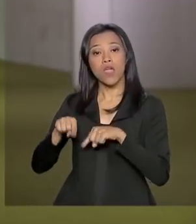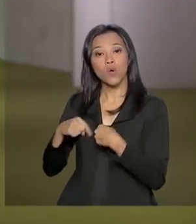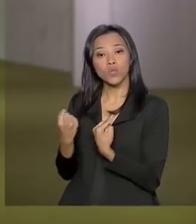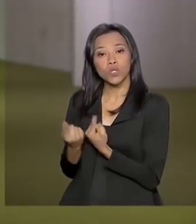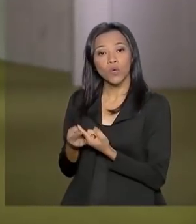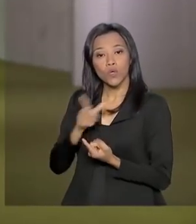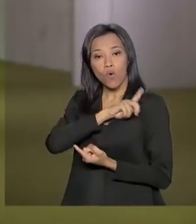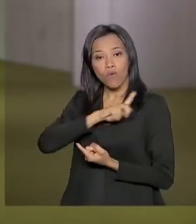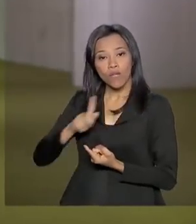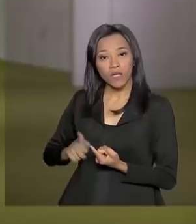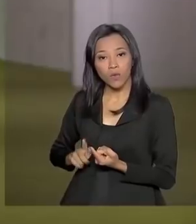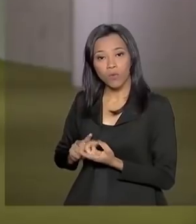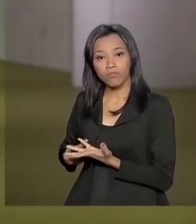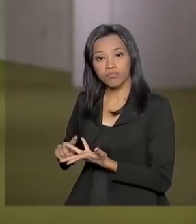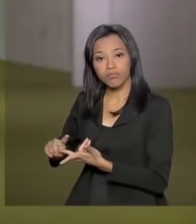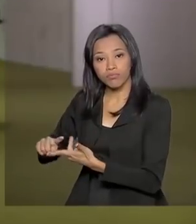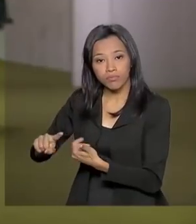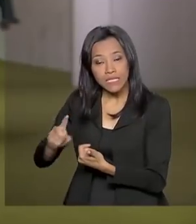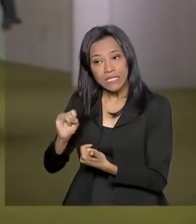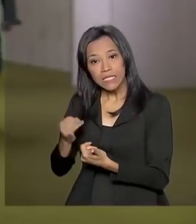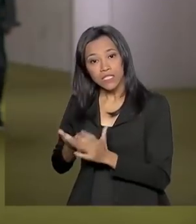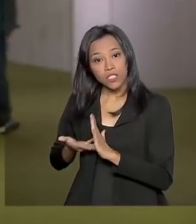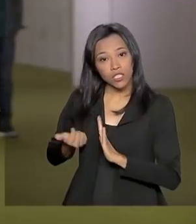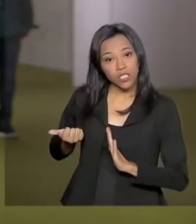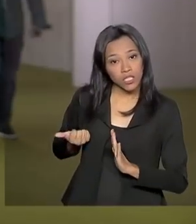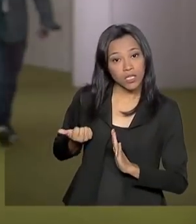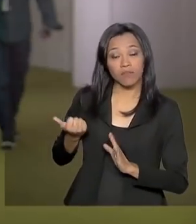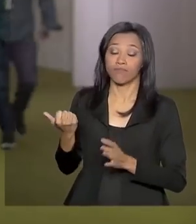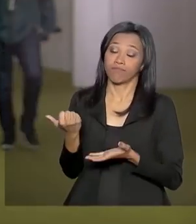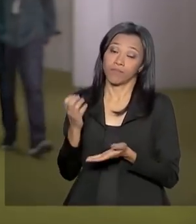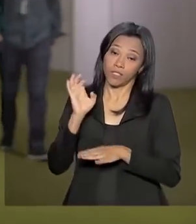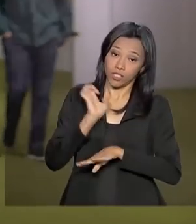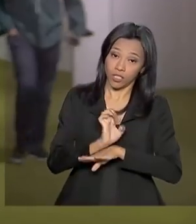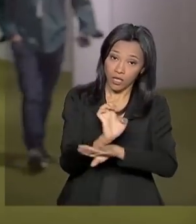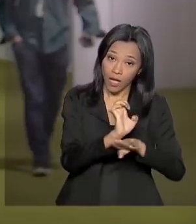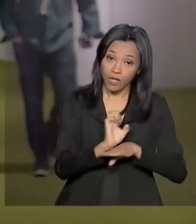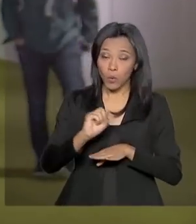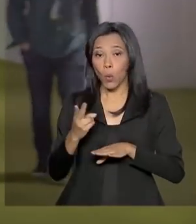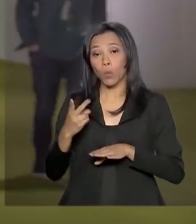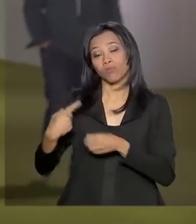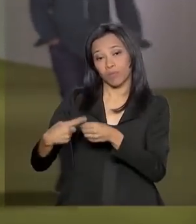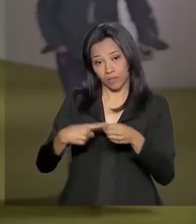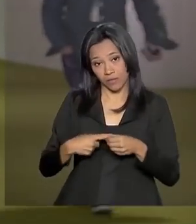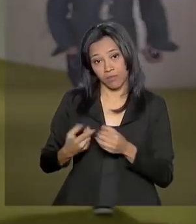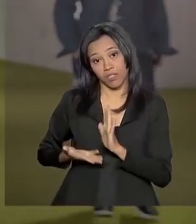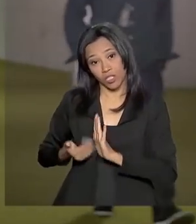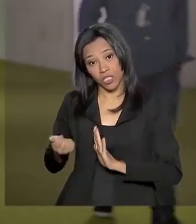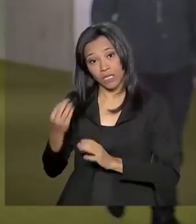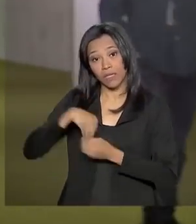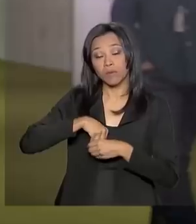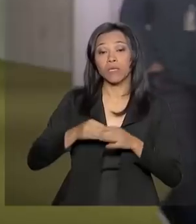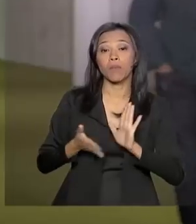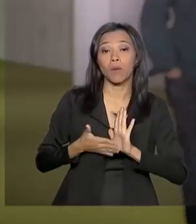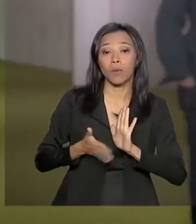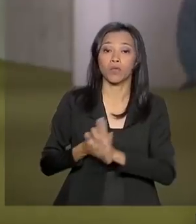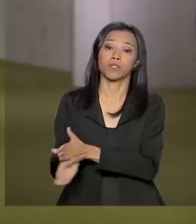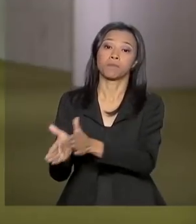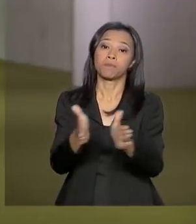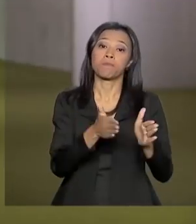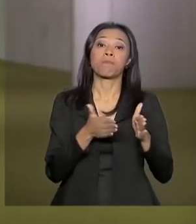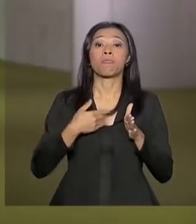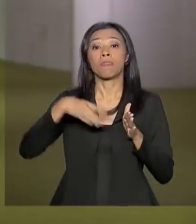para decidir se mantém ou se retira estados e municípios da proposta. Na quarta-feira a conversa será com